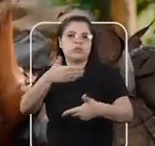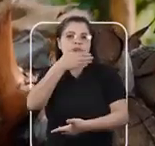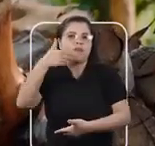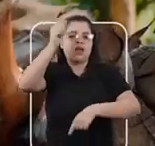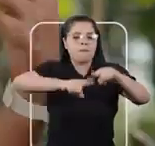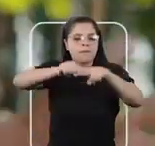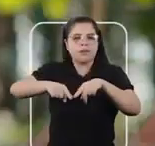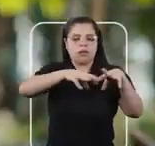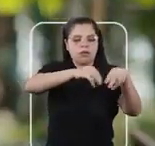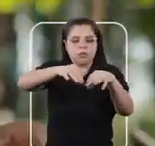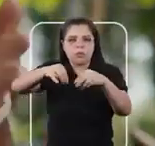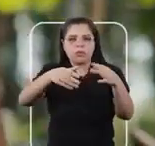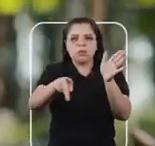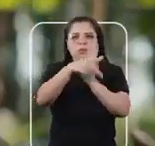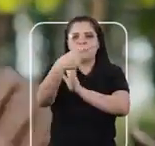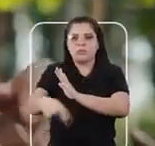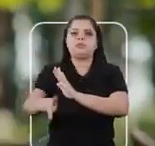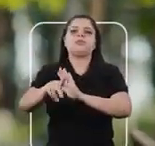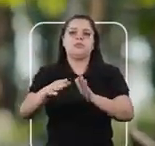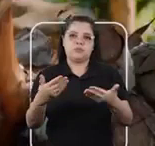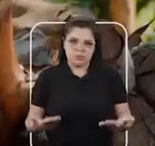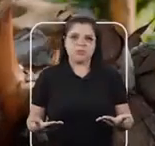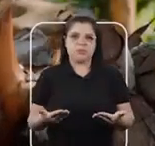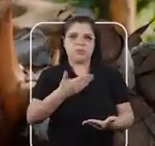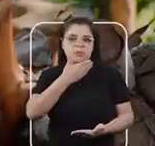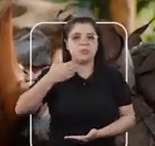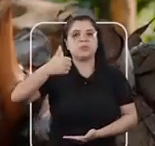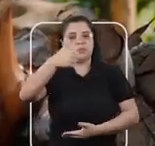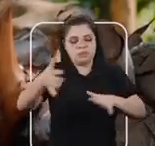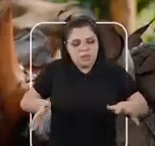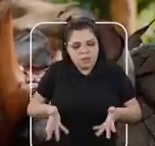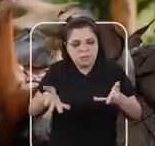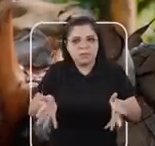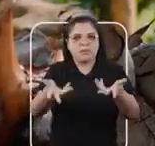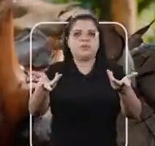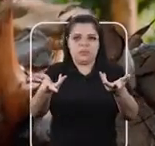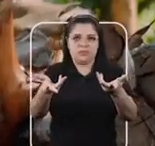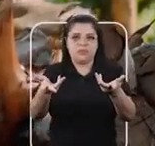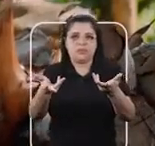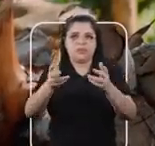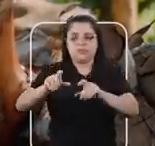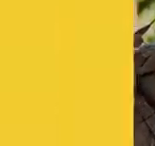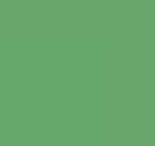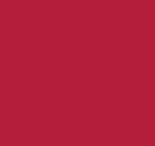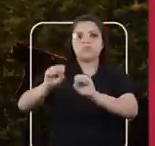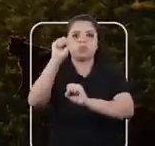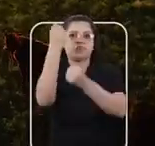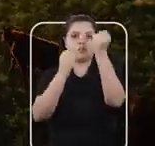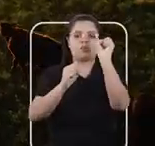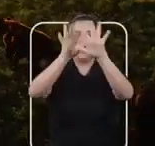licenciamentos com mecanização, com silos, com armazenagem, e também estimulando a agroindústria.